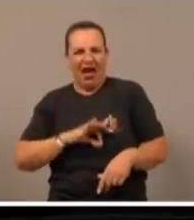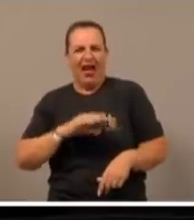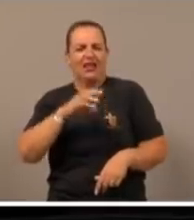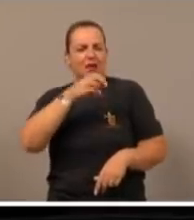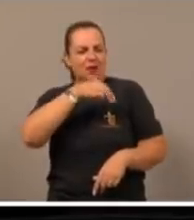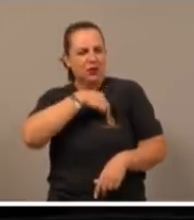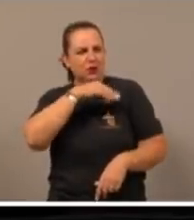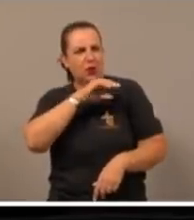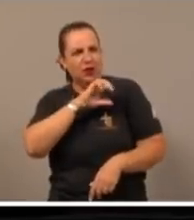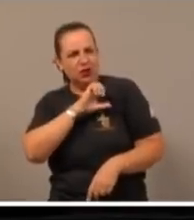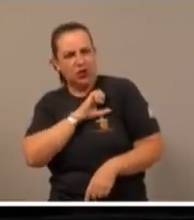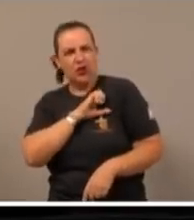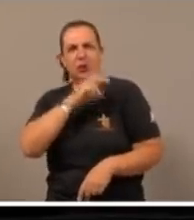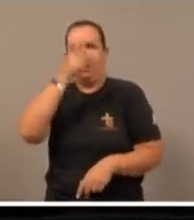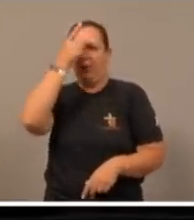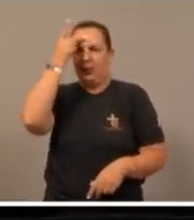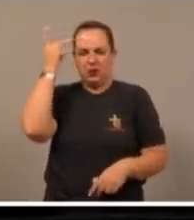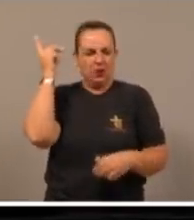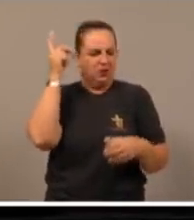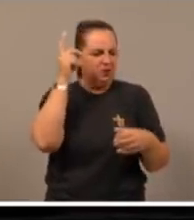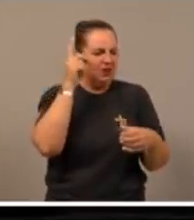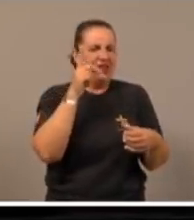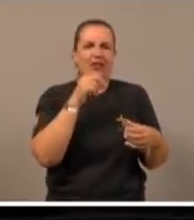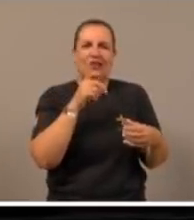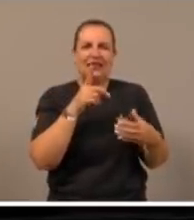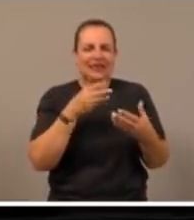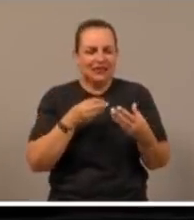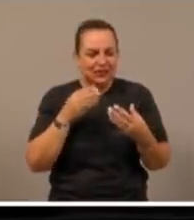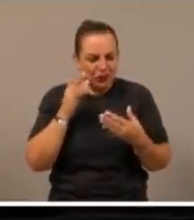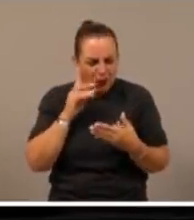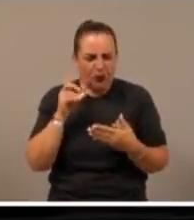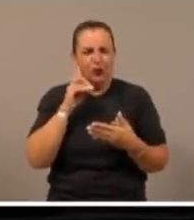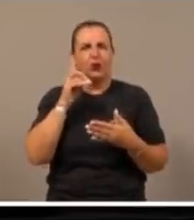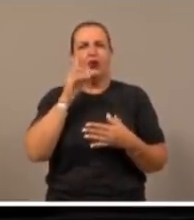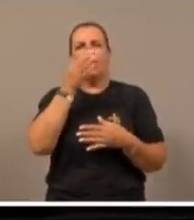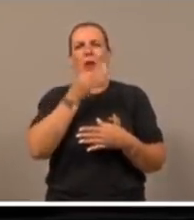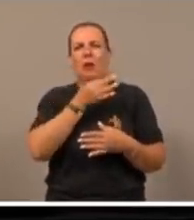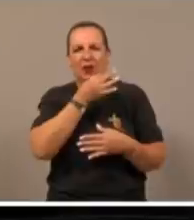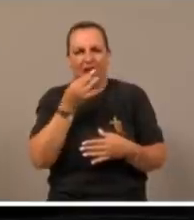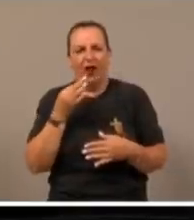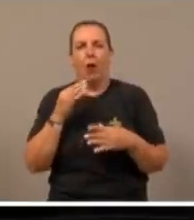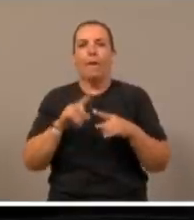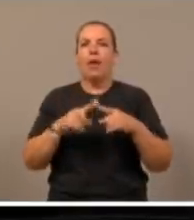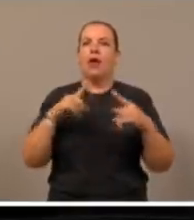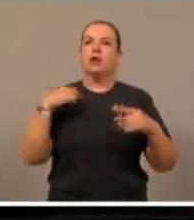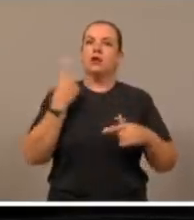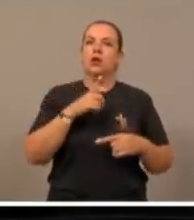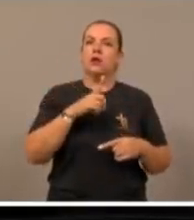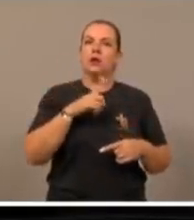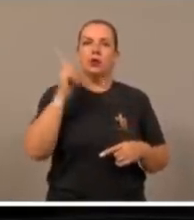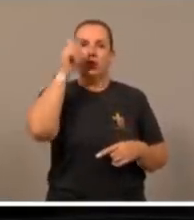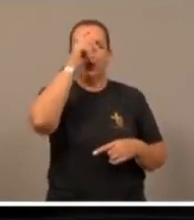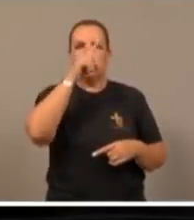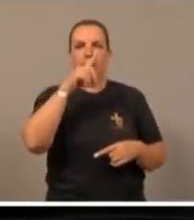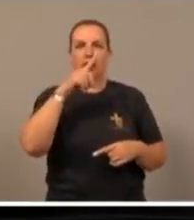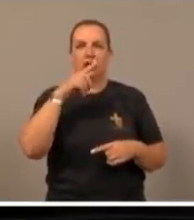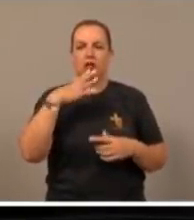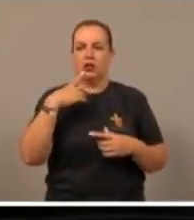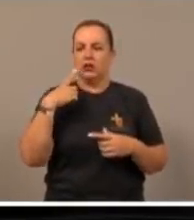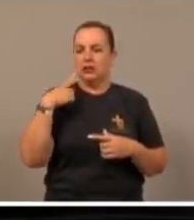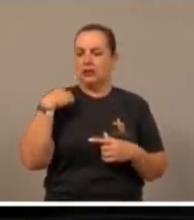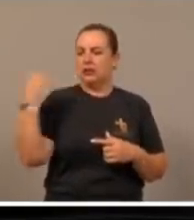Eucaristia, até pessoas voltadas na igreja que comungamos todo dia, mas nós temos dificuldade de sairmos do nosso egoísmo,